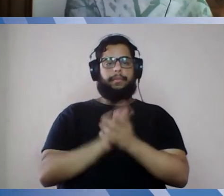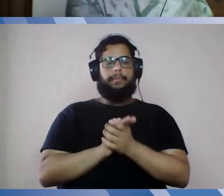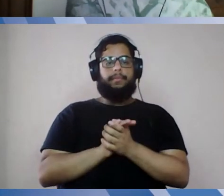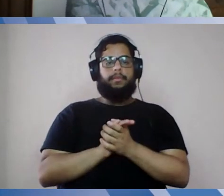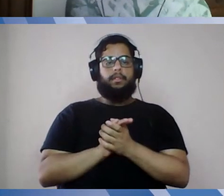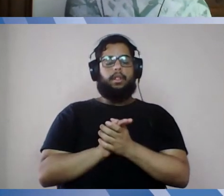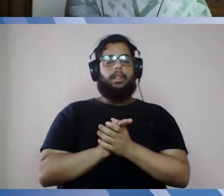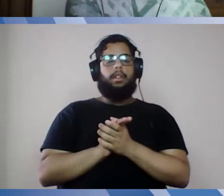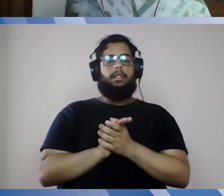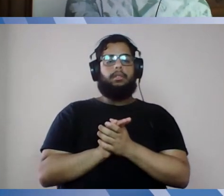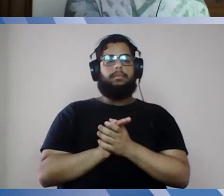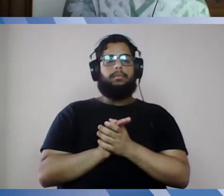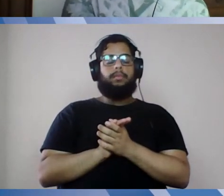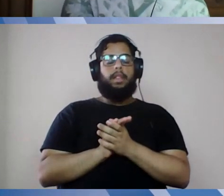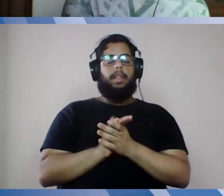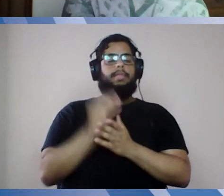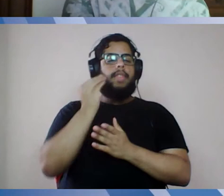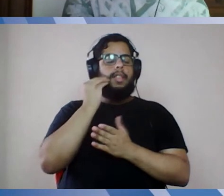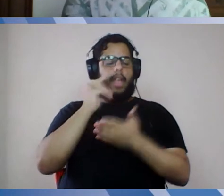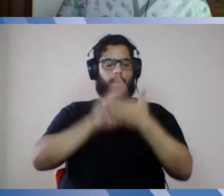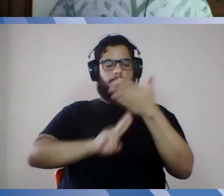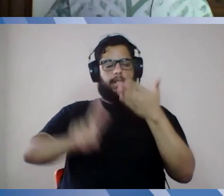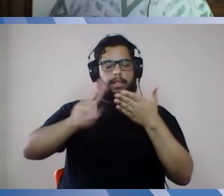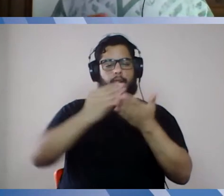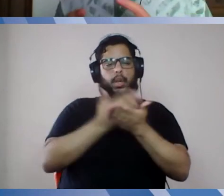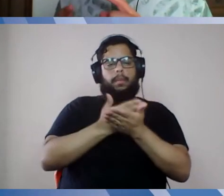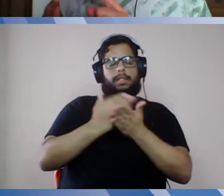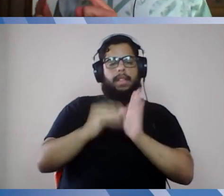universidade em campo ajudando o sistema de saúde.